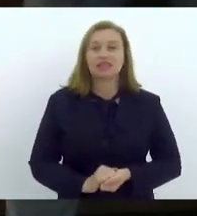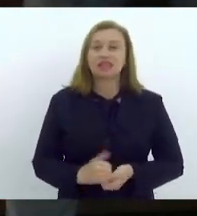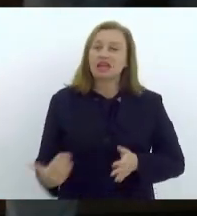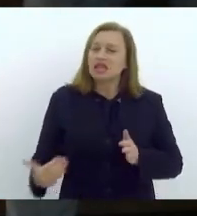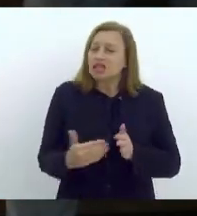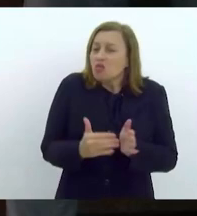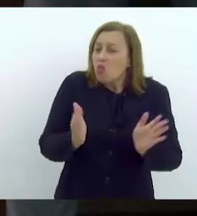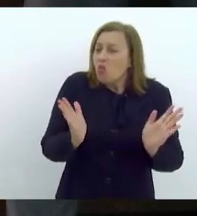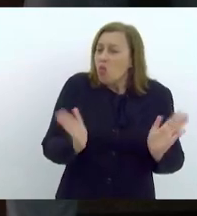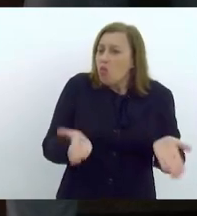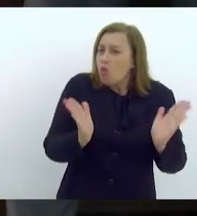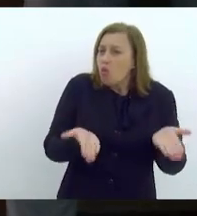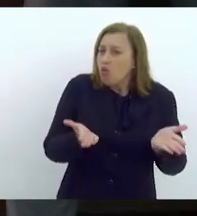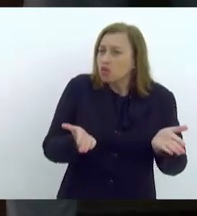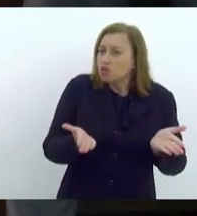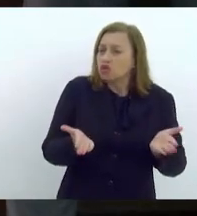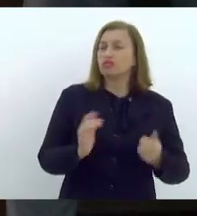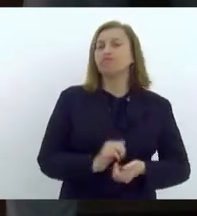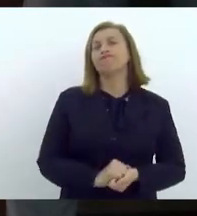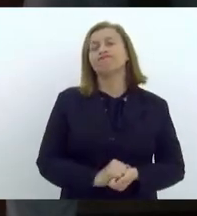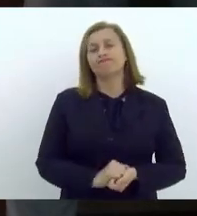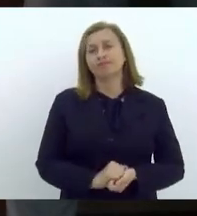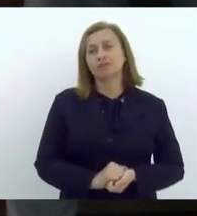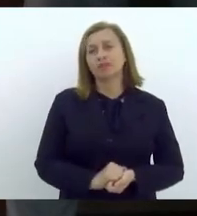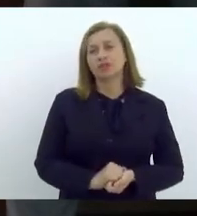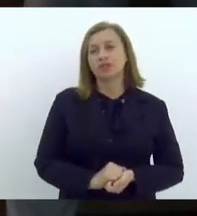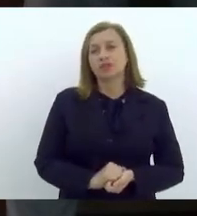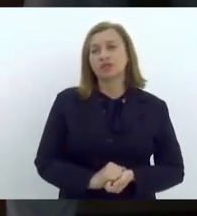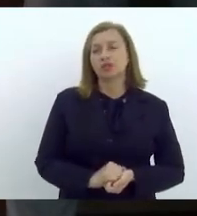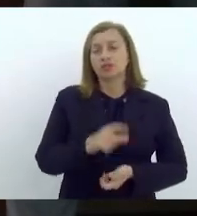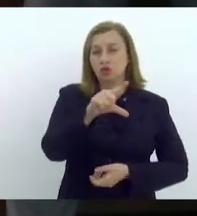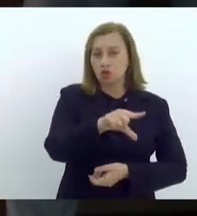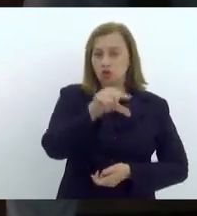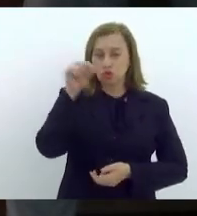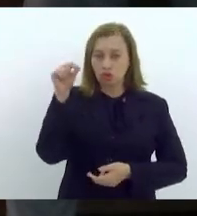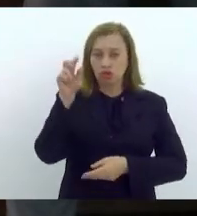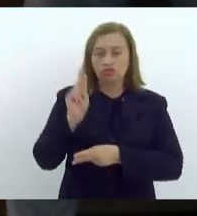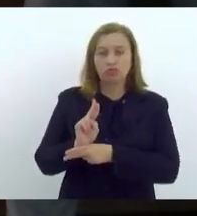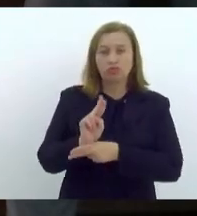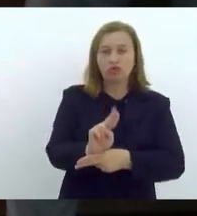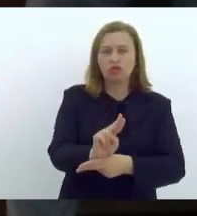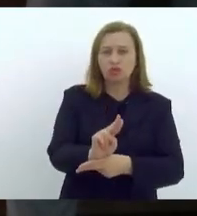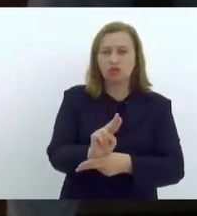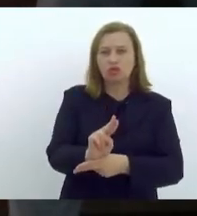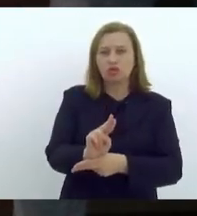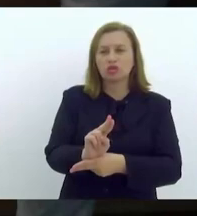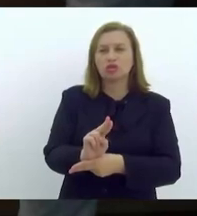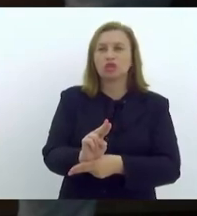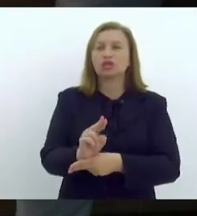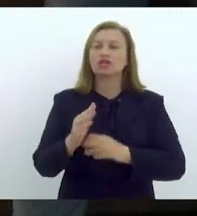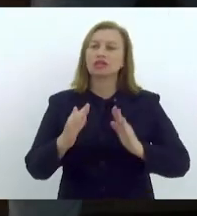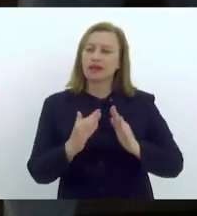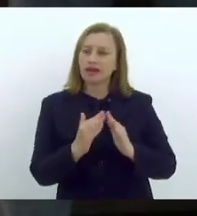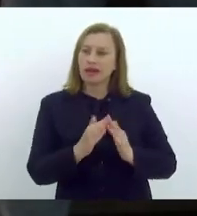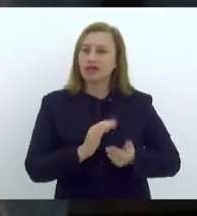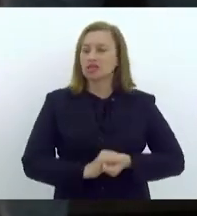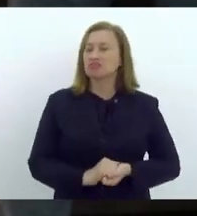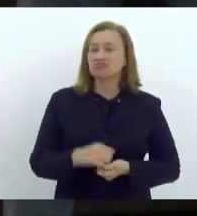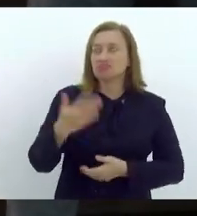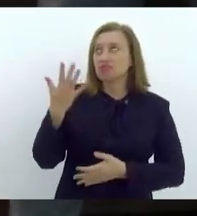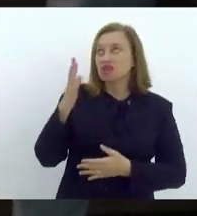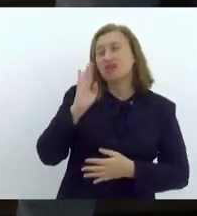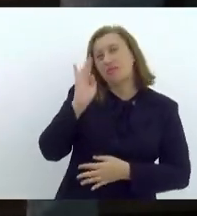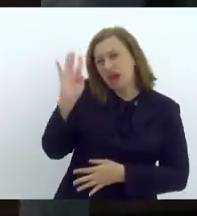cá, ele foi nomeado procurador-geral da casa. Imaginava até, e não